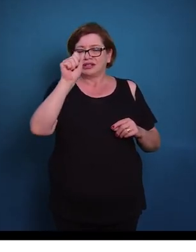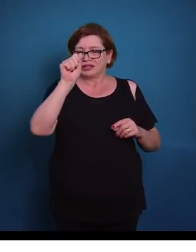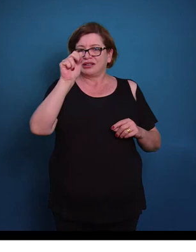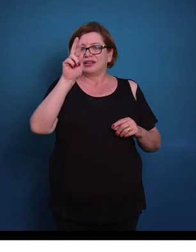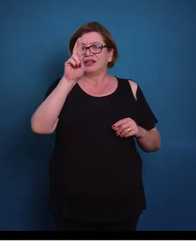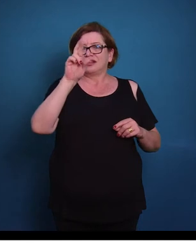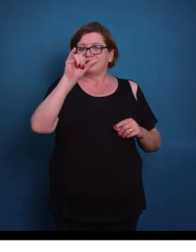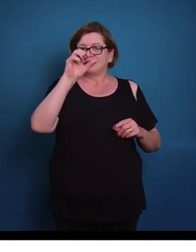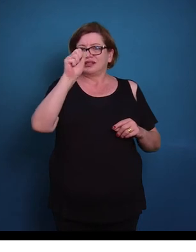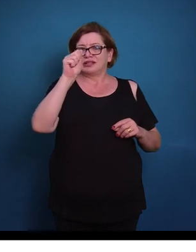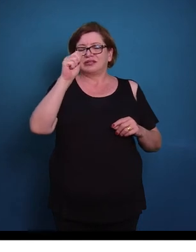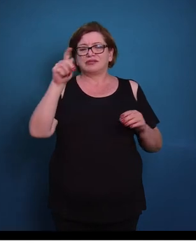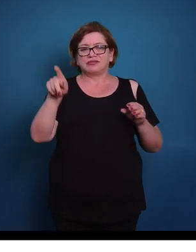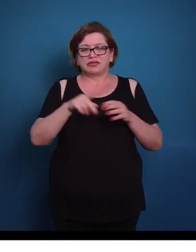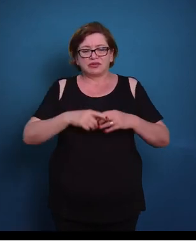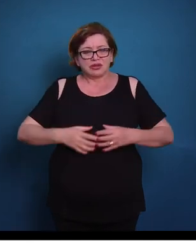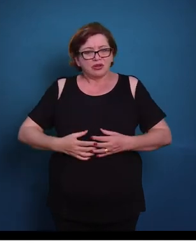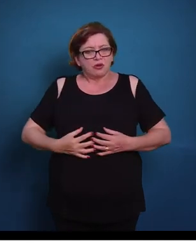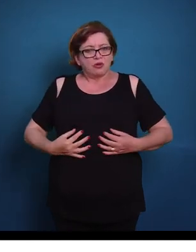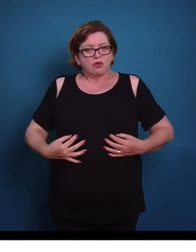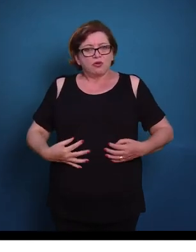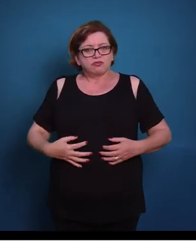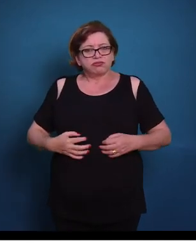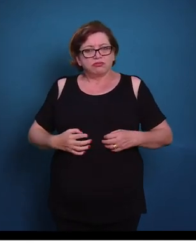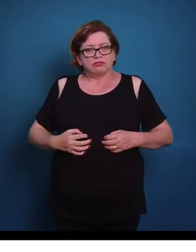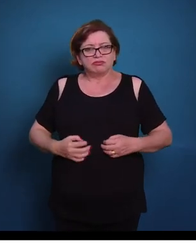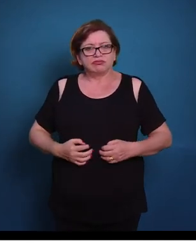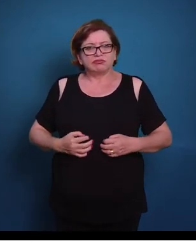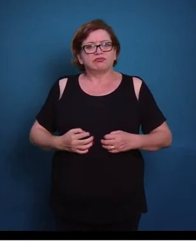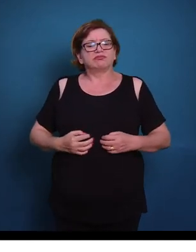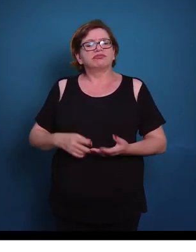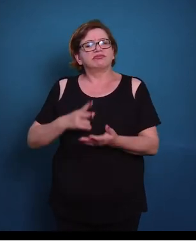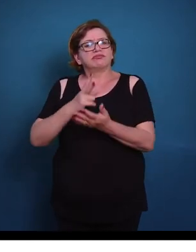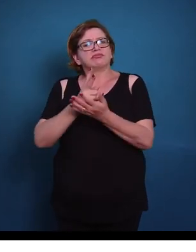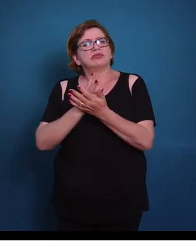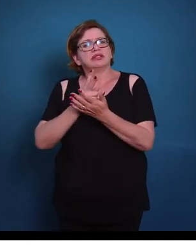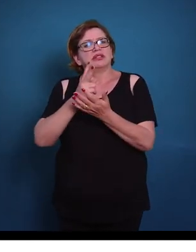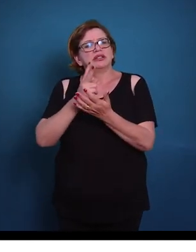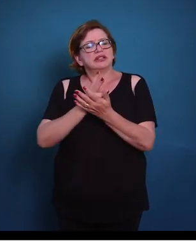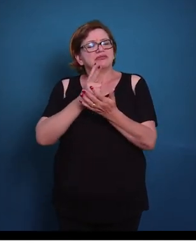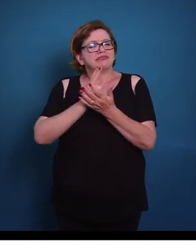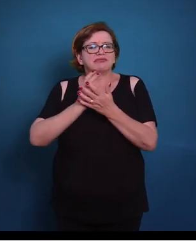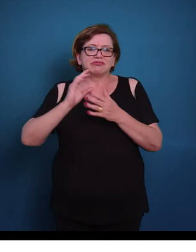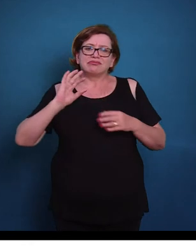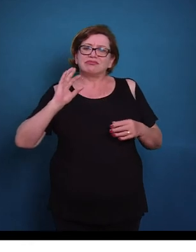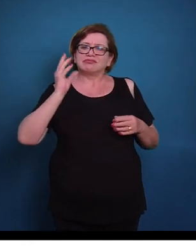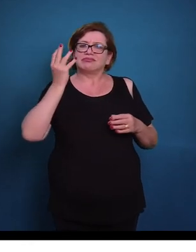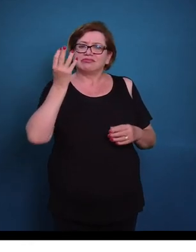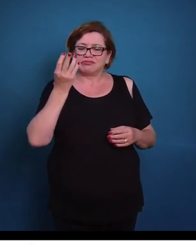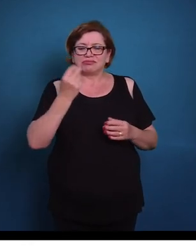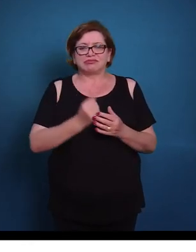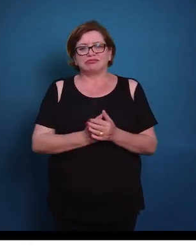onde nós temos os movimentos peristálticos, que são movimentos rítmicos, mas movimentos involuntários.